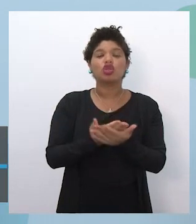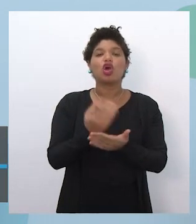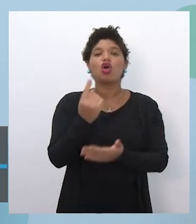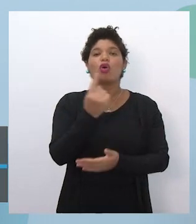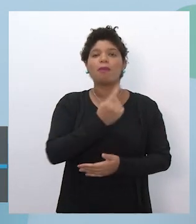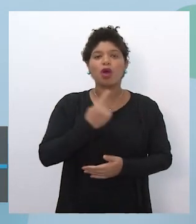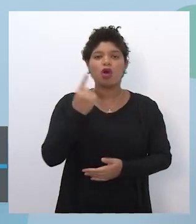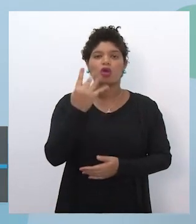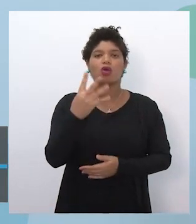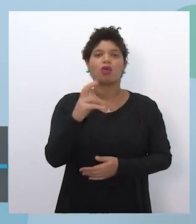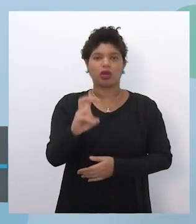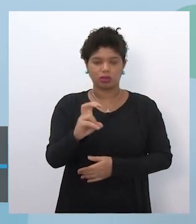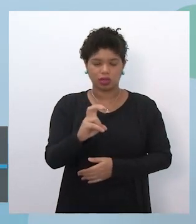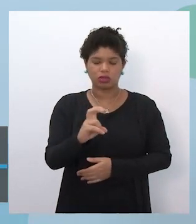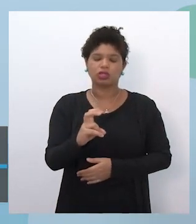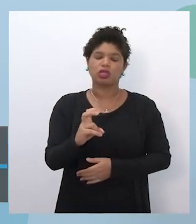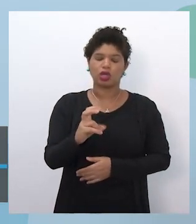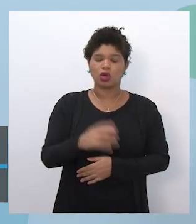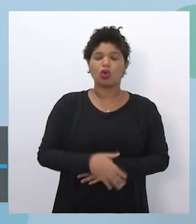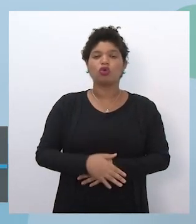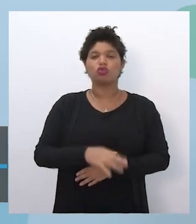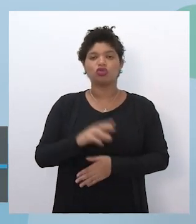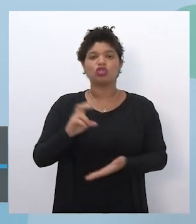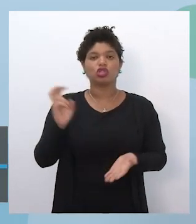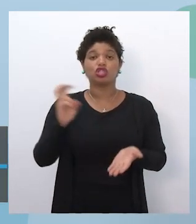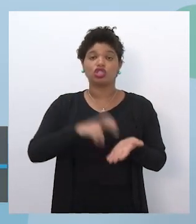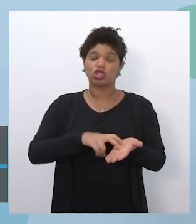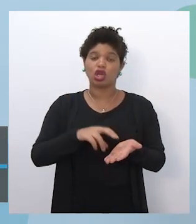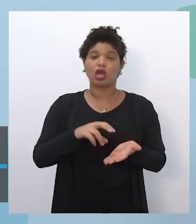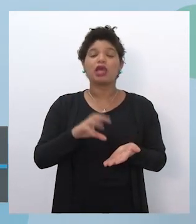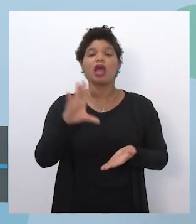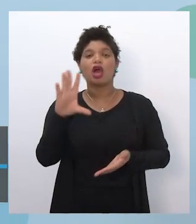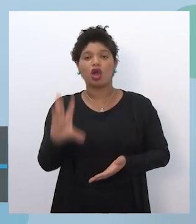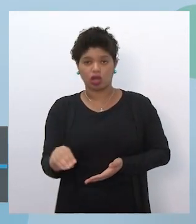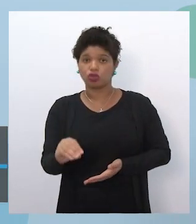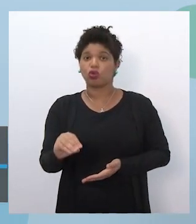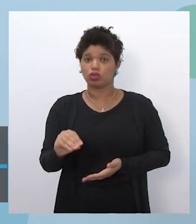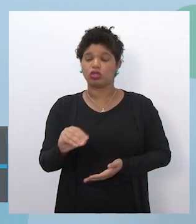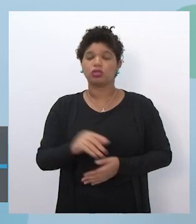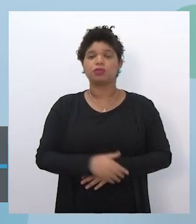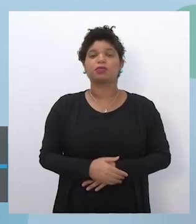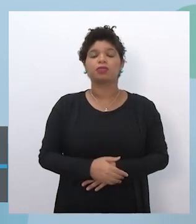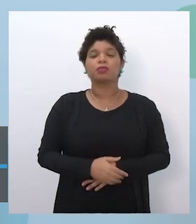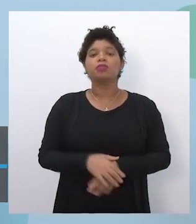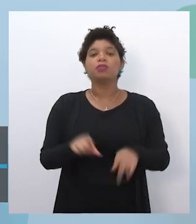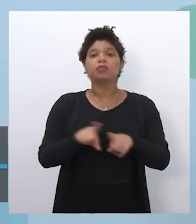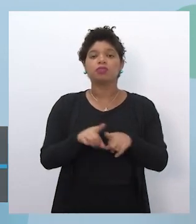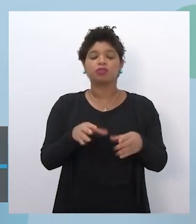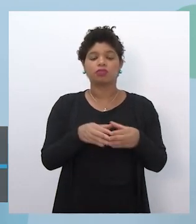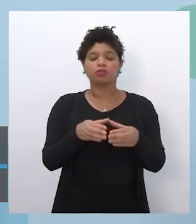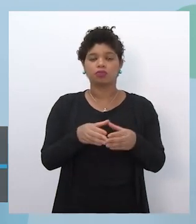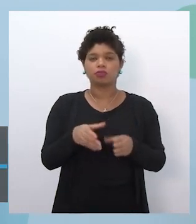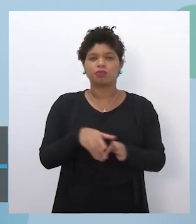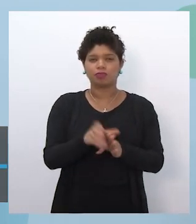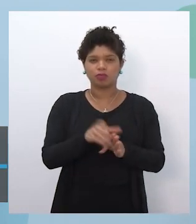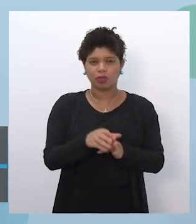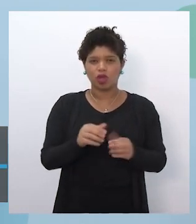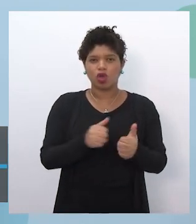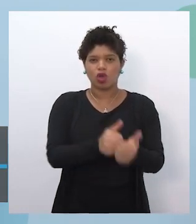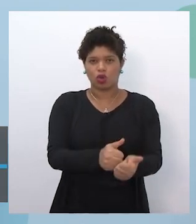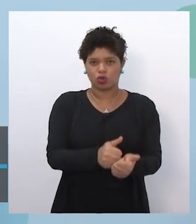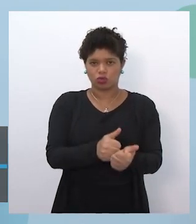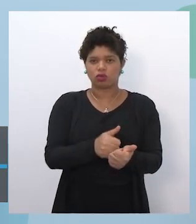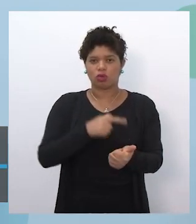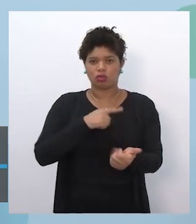quarenta e cinco no caso do diurno e uma hora e quinze no caso do noturno, fazer os encontros com os professores orientadores de estudo, os pós justamente.